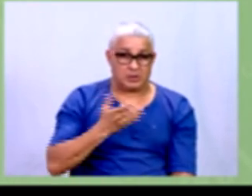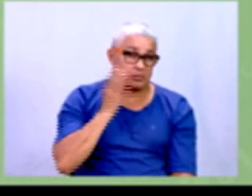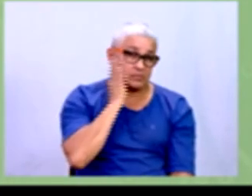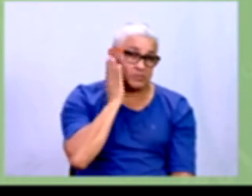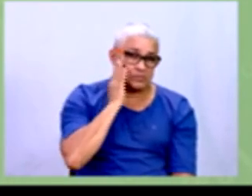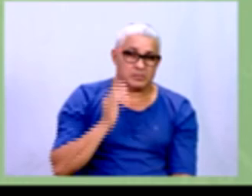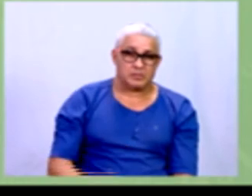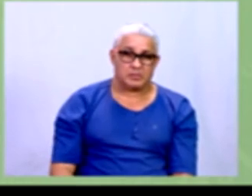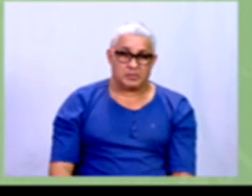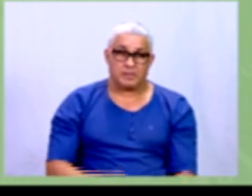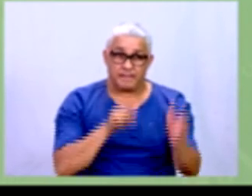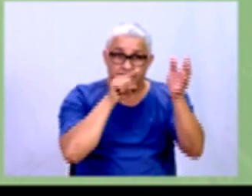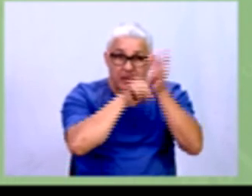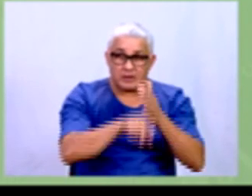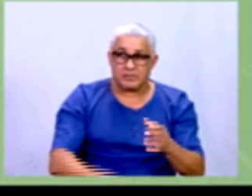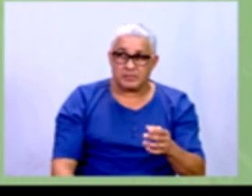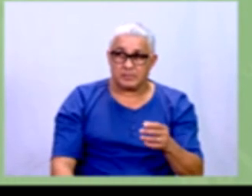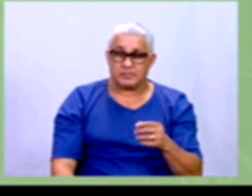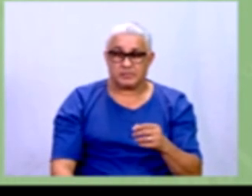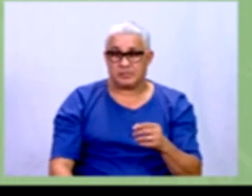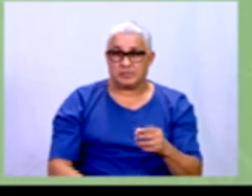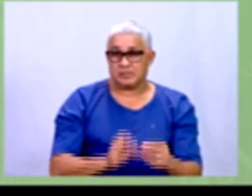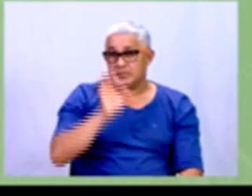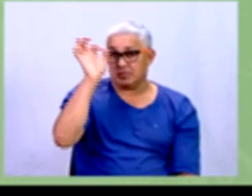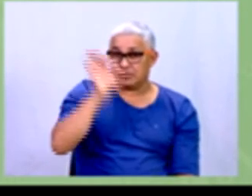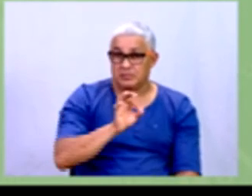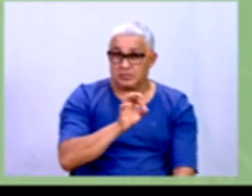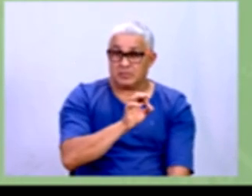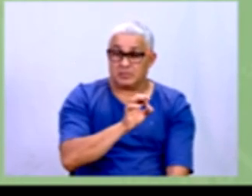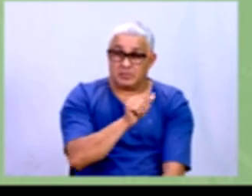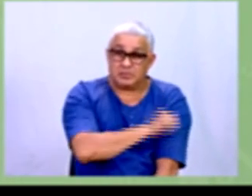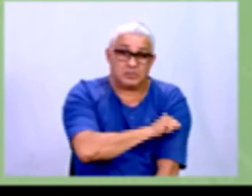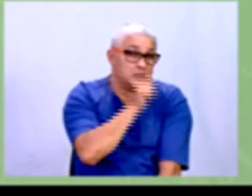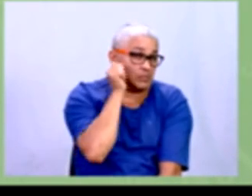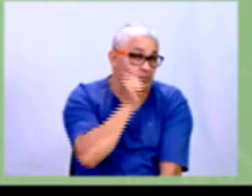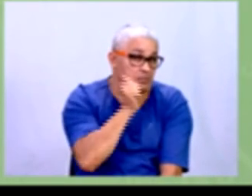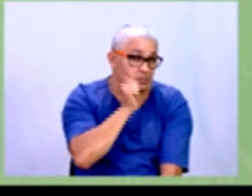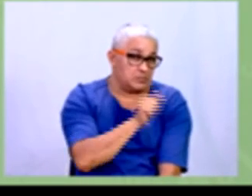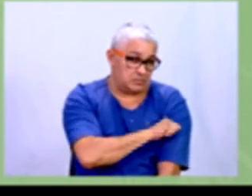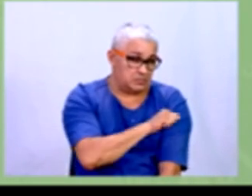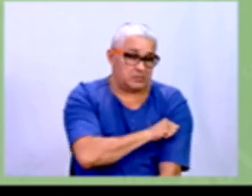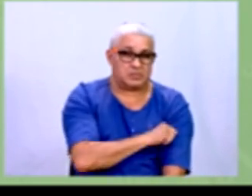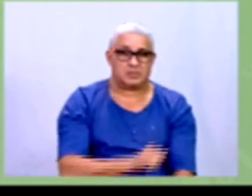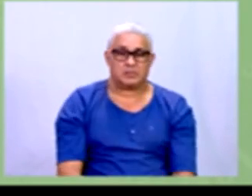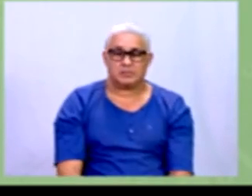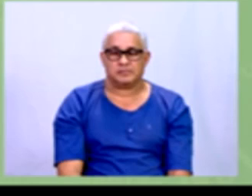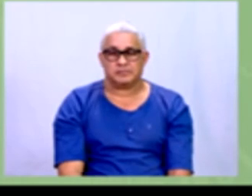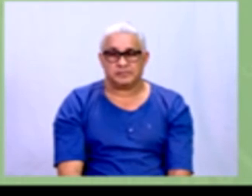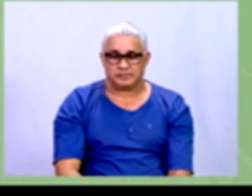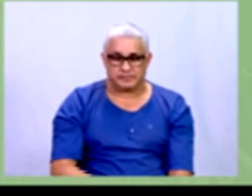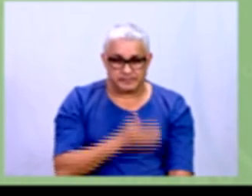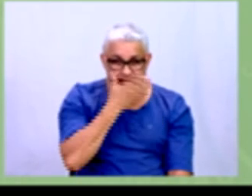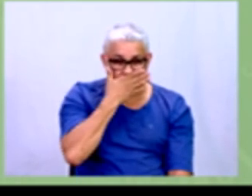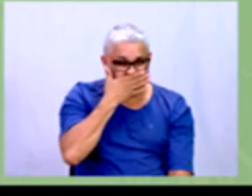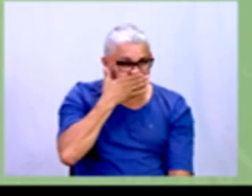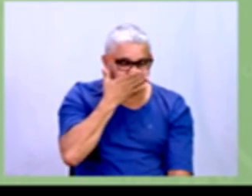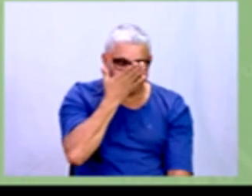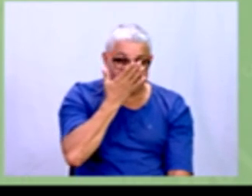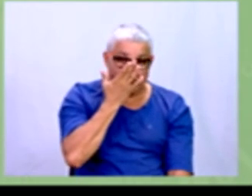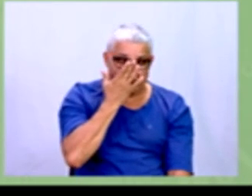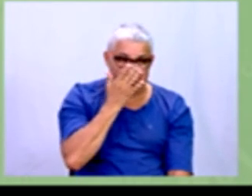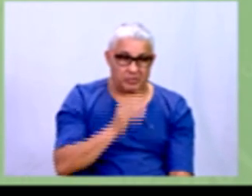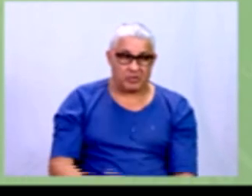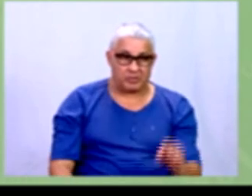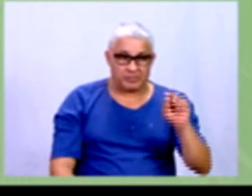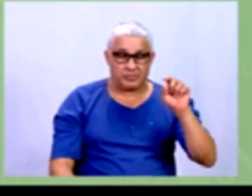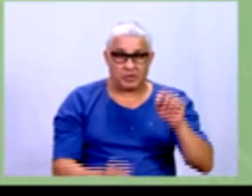Aqui a gente está perguntando do percentual de alunas, do gênero feminino. Então, qual é a parte? 1